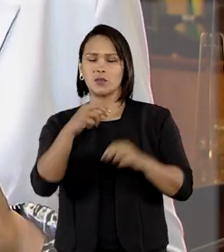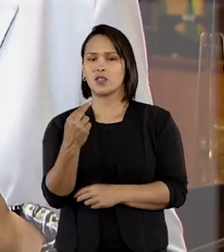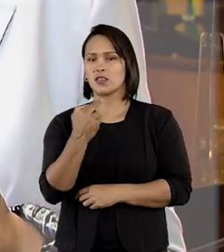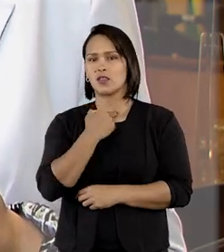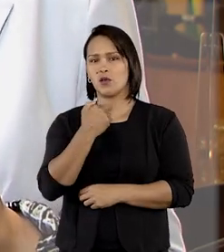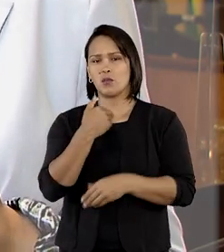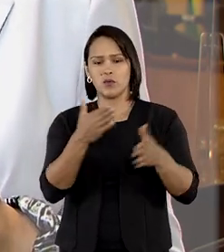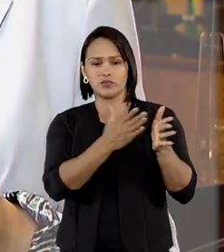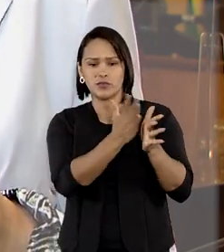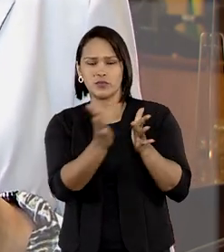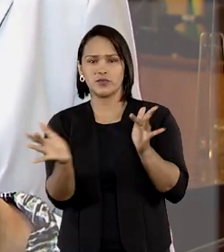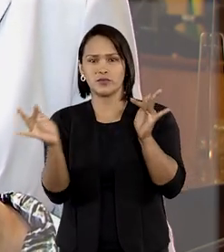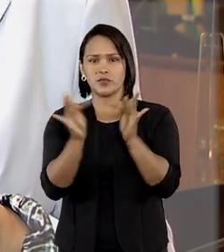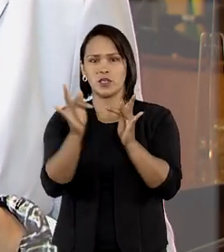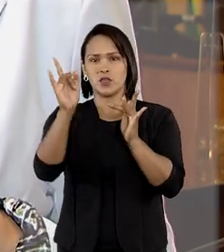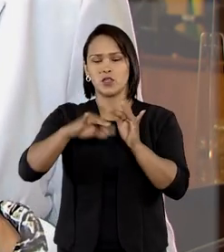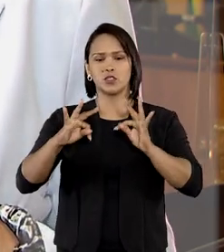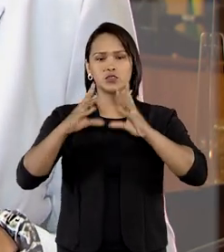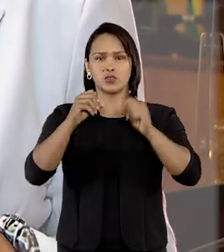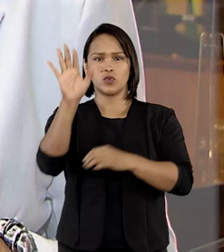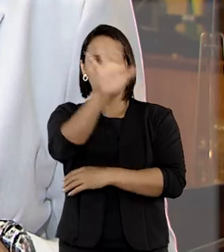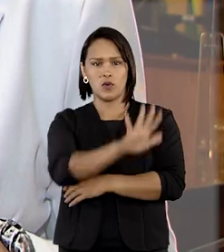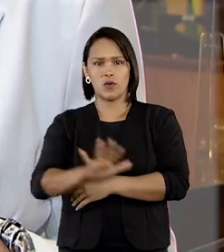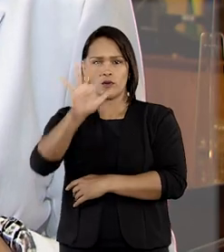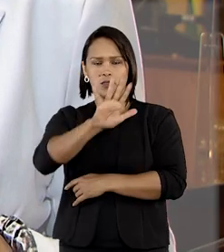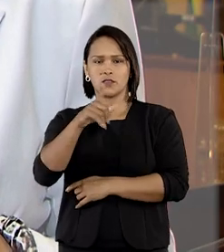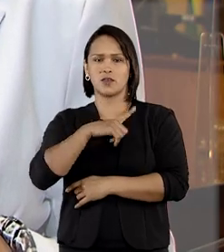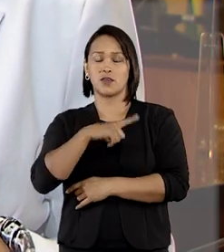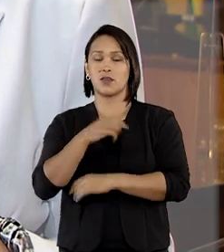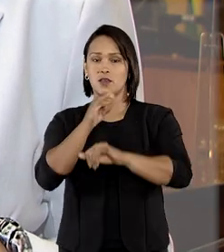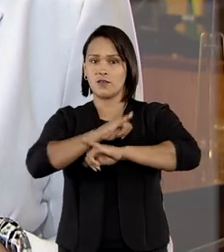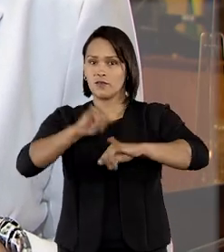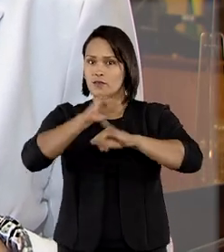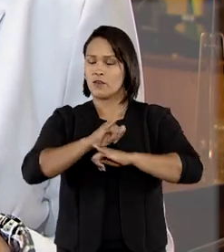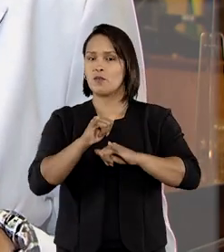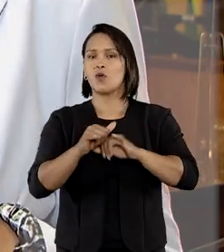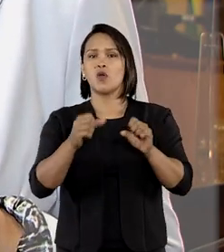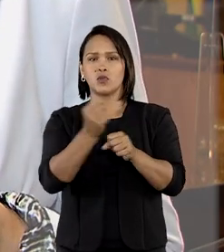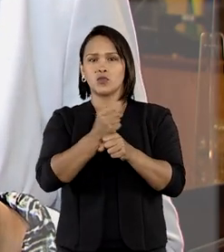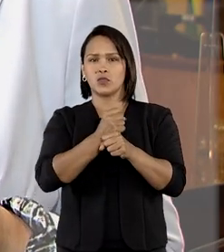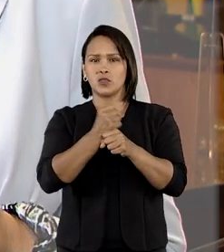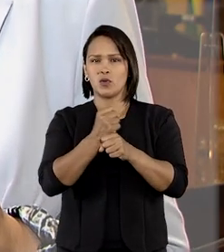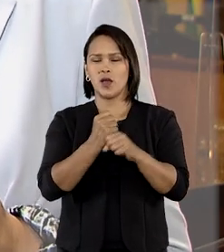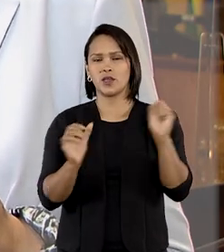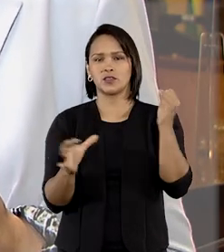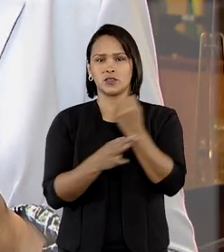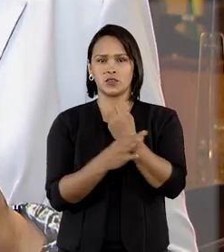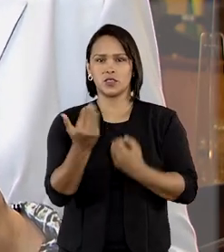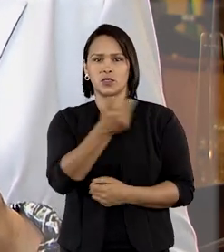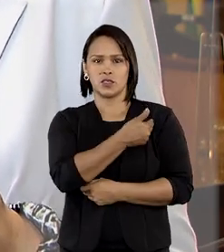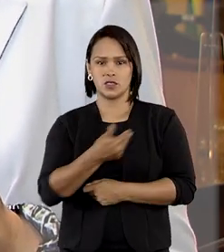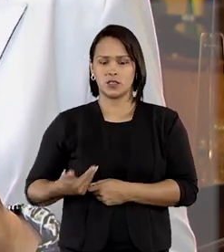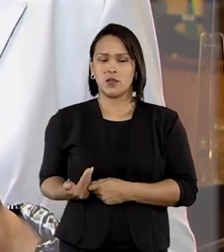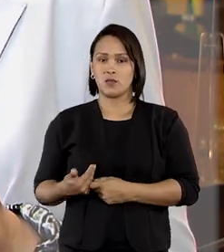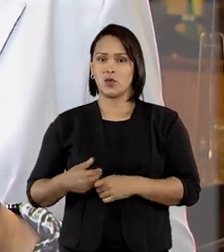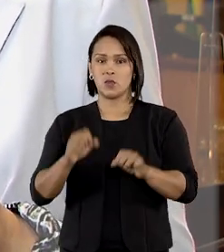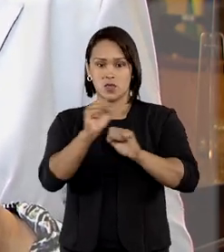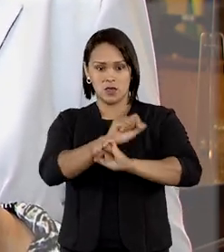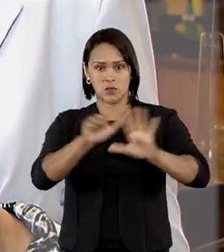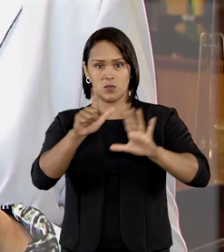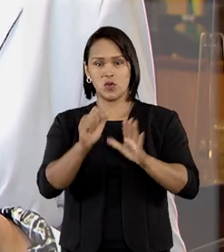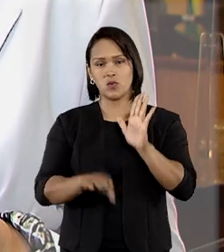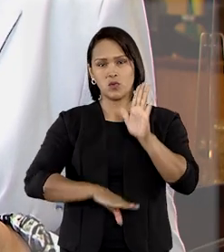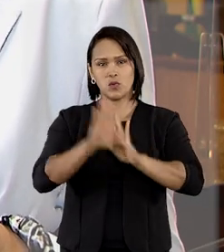panorama nacional e mencionou dados do Anuário Brasileiro de Segurança Pública que revelam um aumento no número de mortes